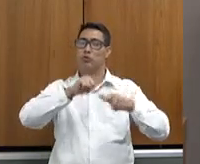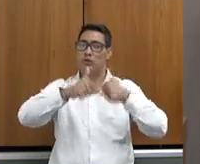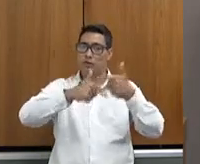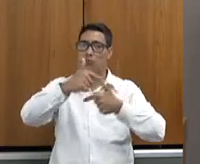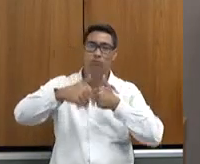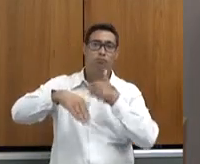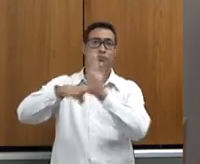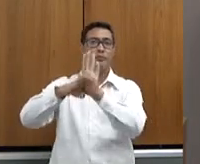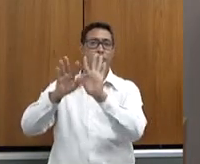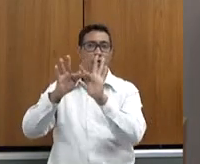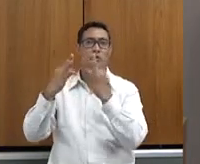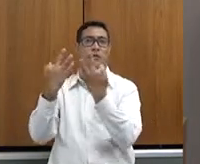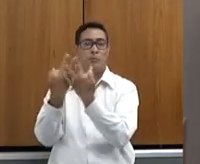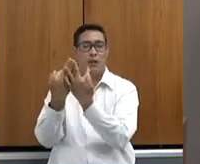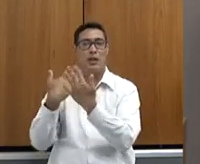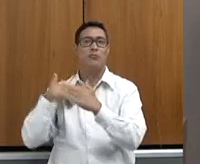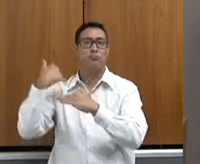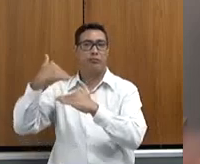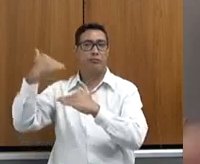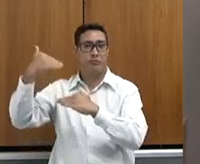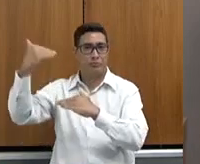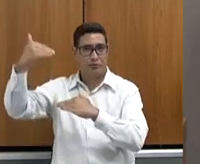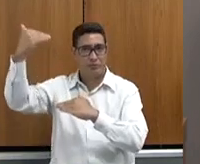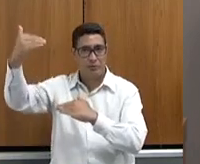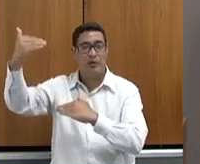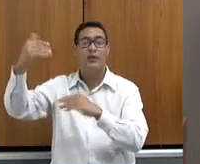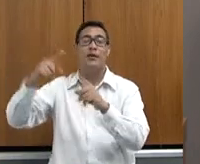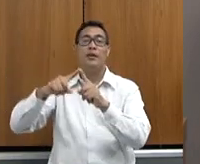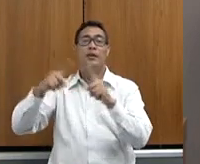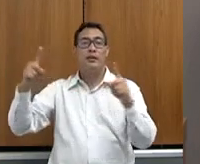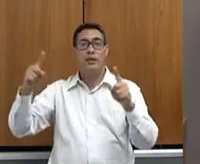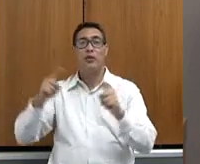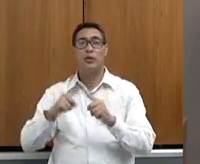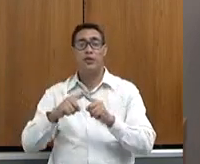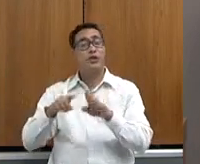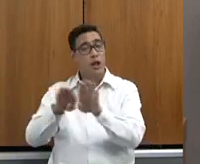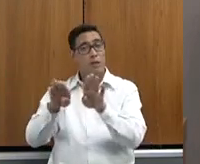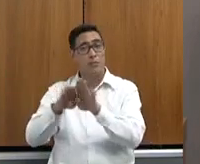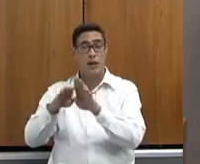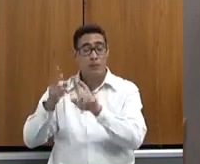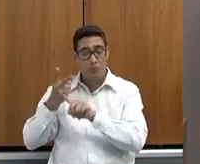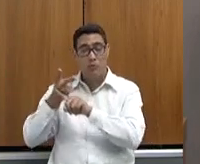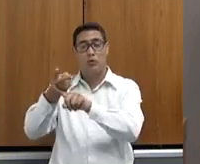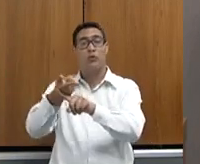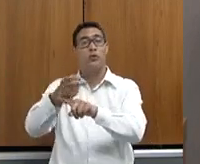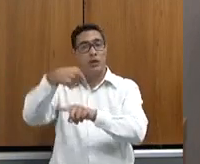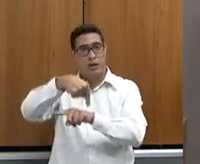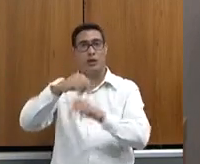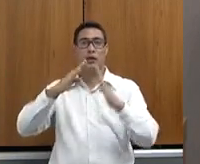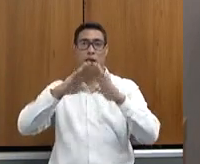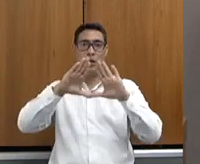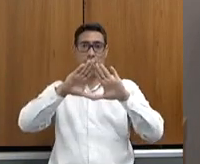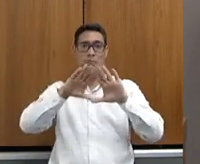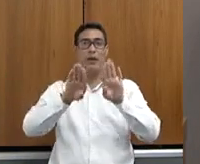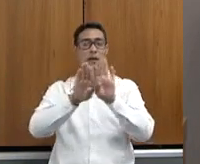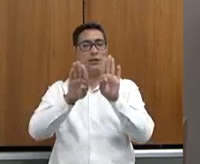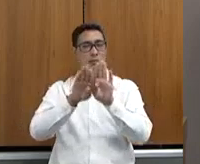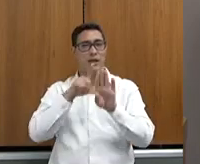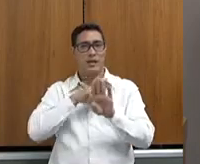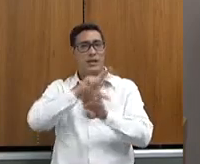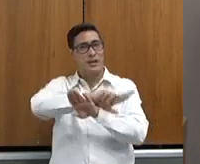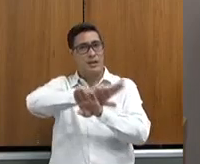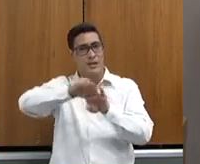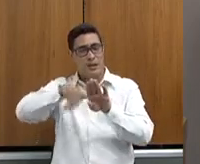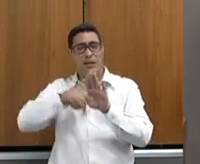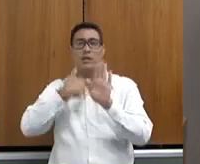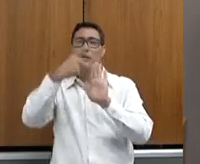tocando a sua propriedade rural. E é isso que a gente busca, e busca o apoio aqui dessa casa que a gente sempre teve para esses projetos,